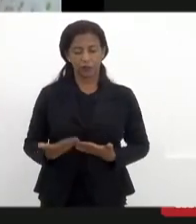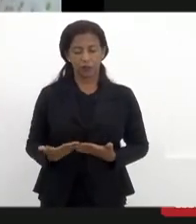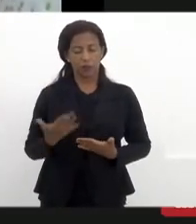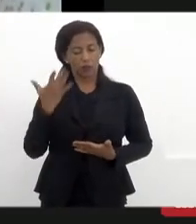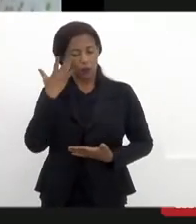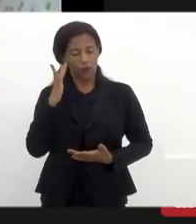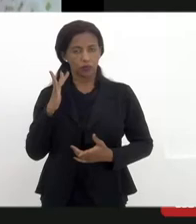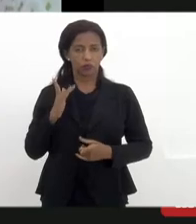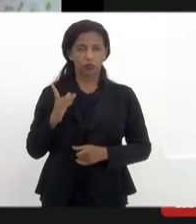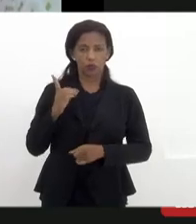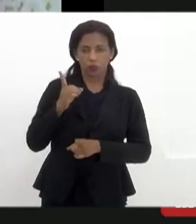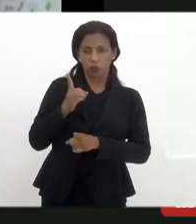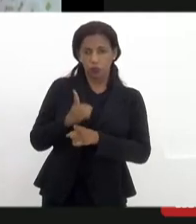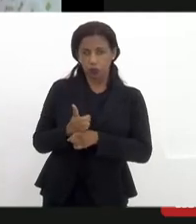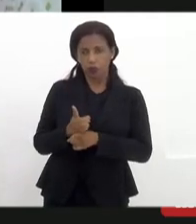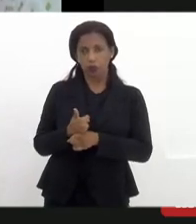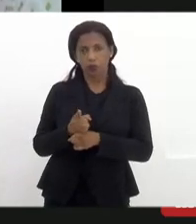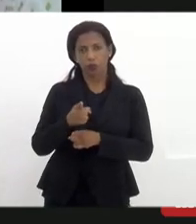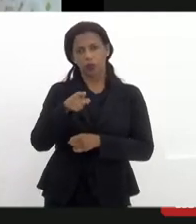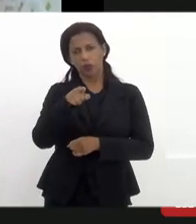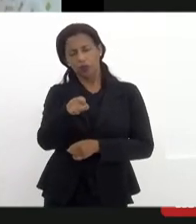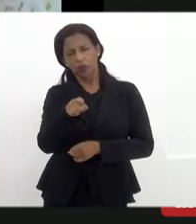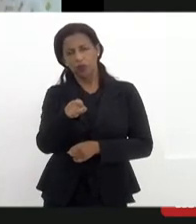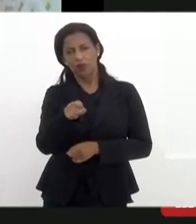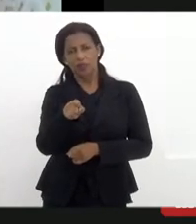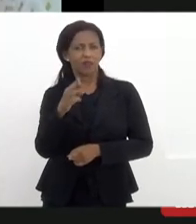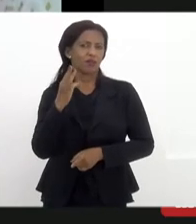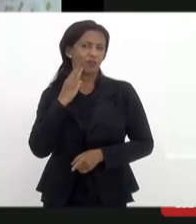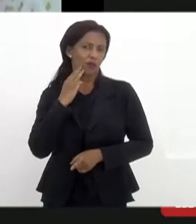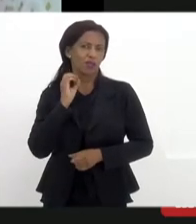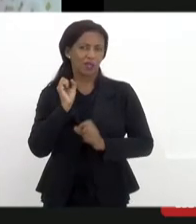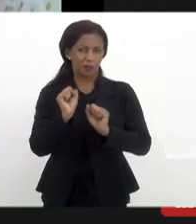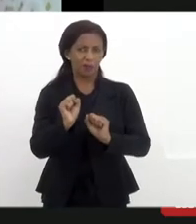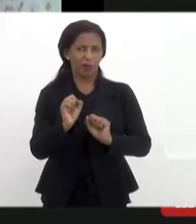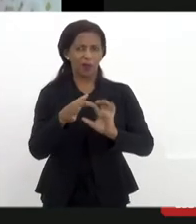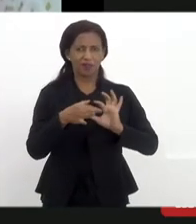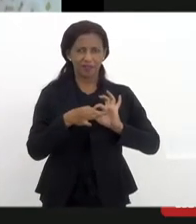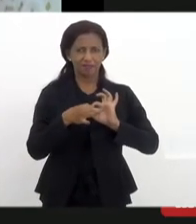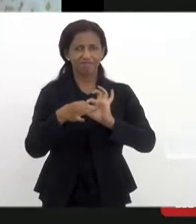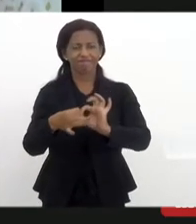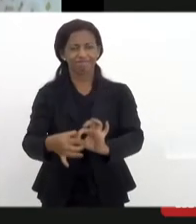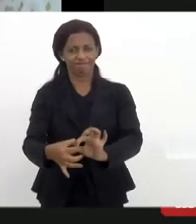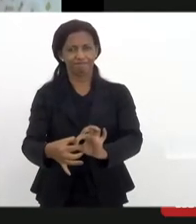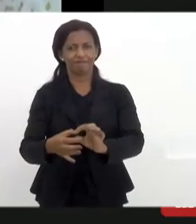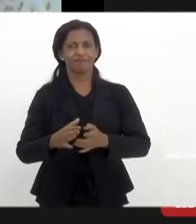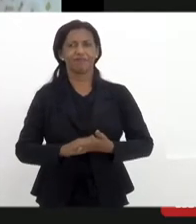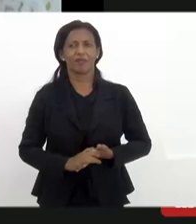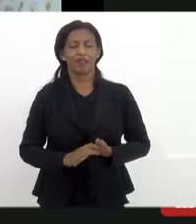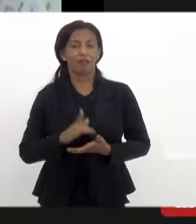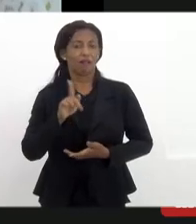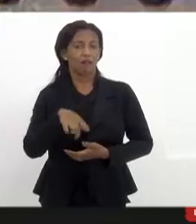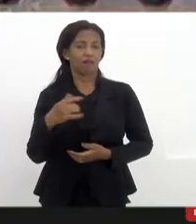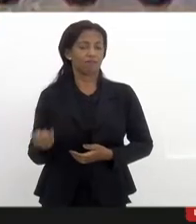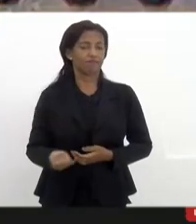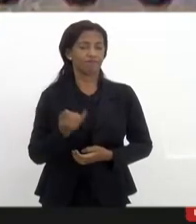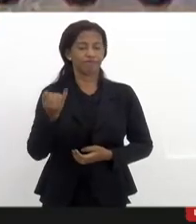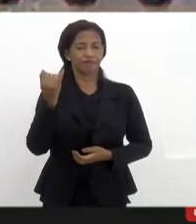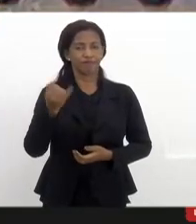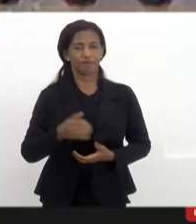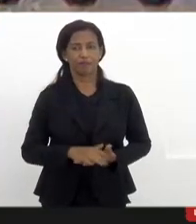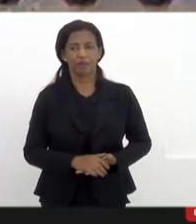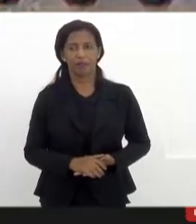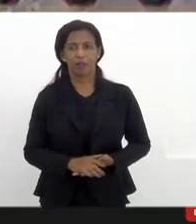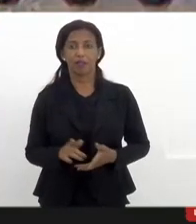encontro e você pode ser essa correia de transmissão para nós é fundamental, né?